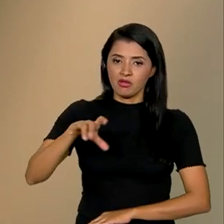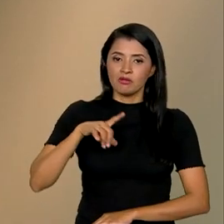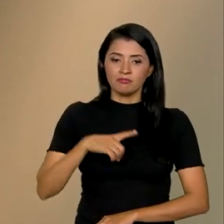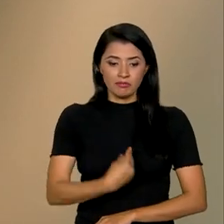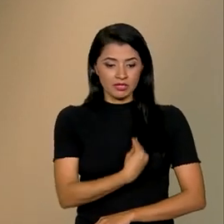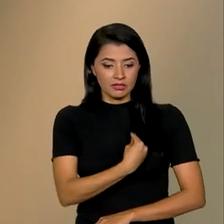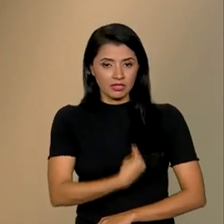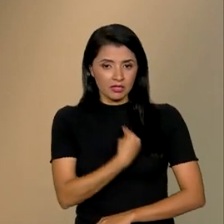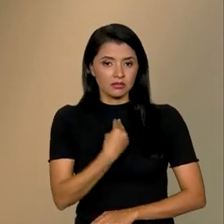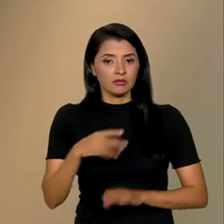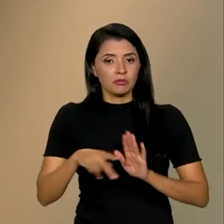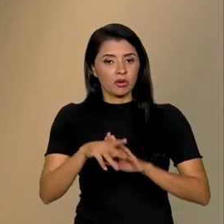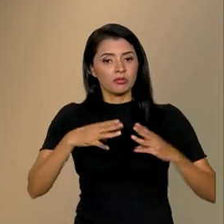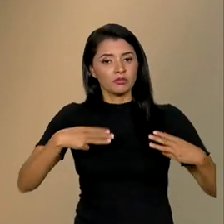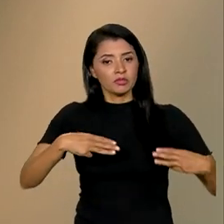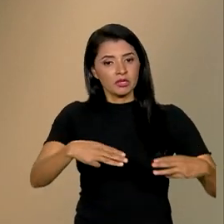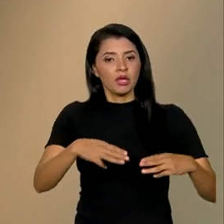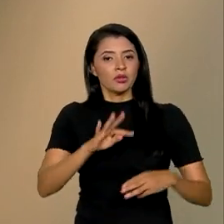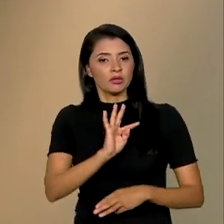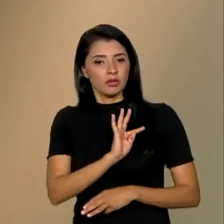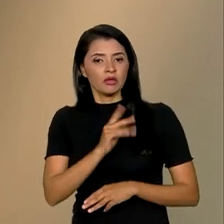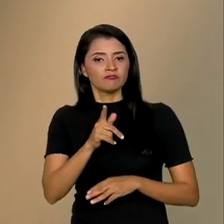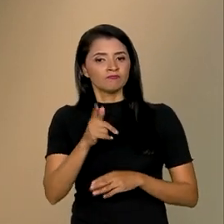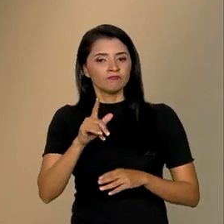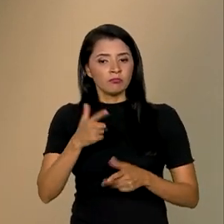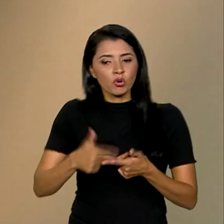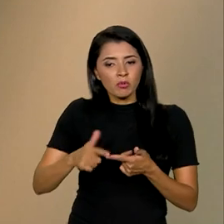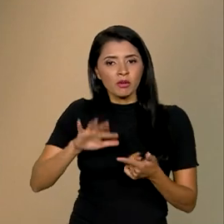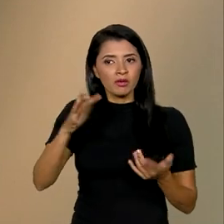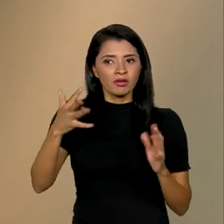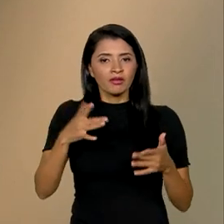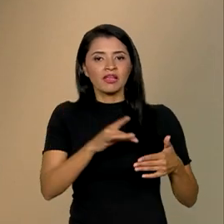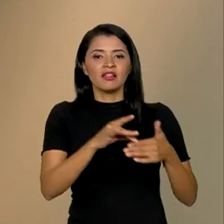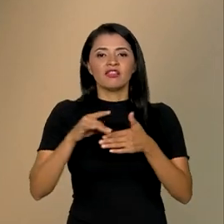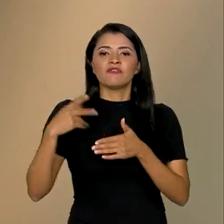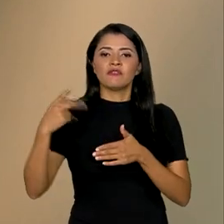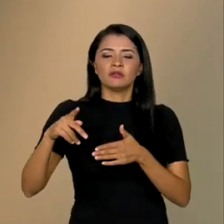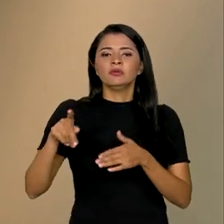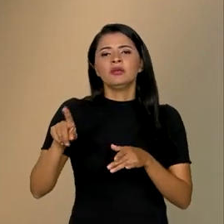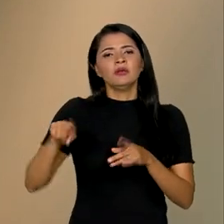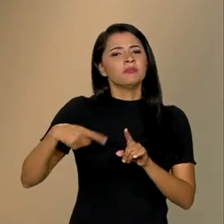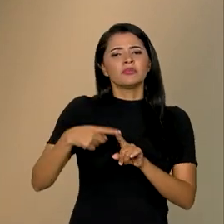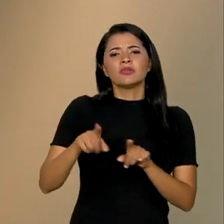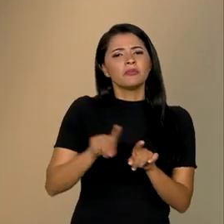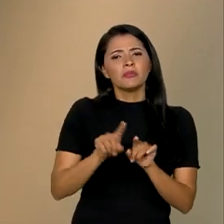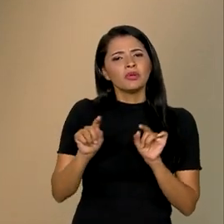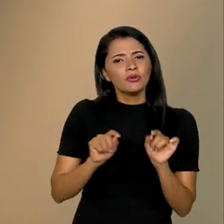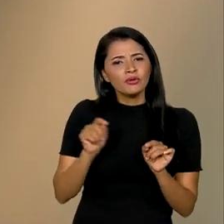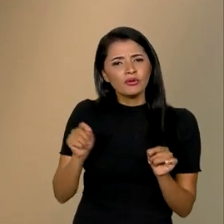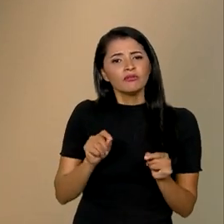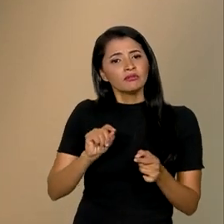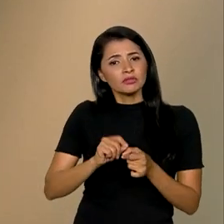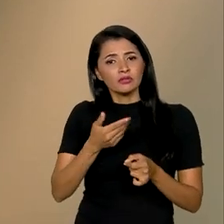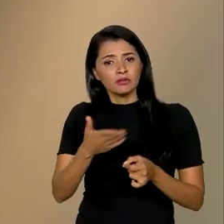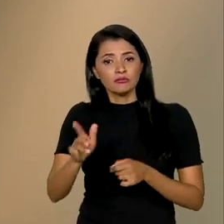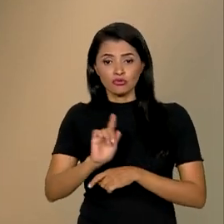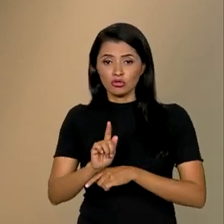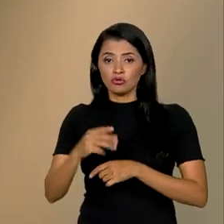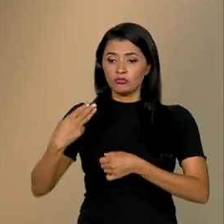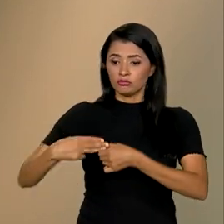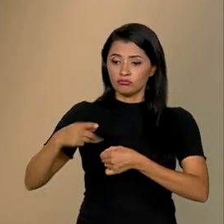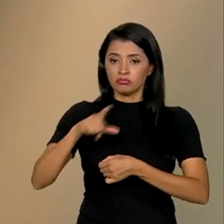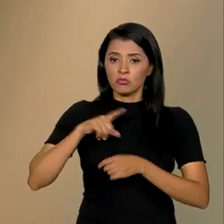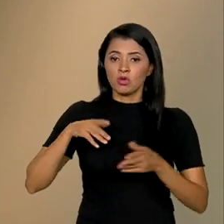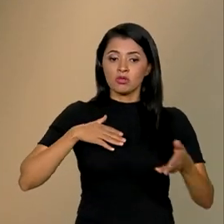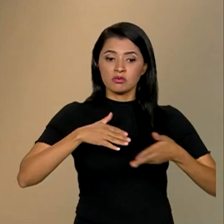presença dos ministérios, dos técnicos, resolvendo os problemas, encaminhando. E mais que isso, também fazendo com que os gestores municipais